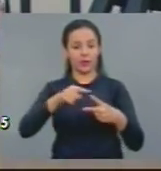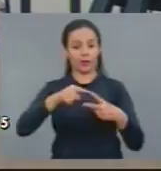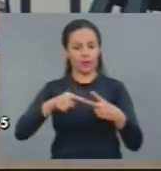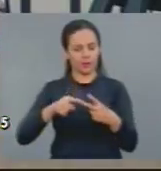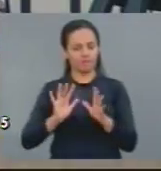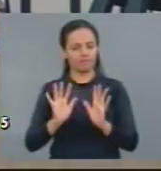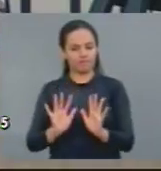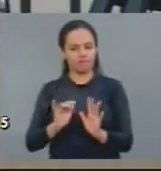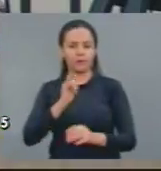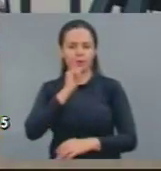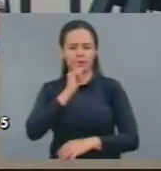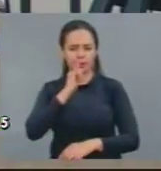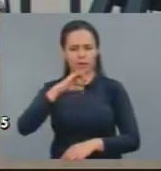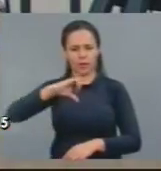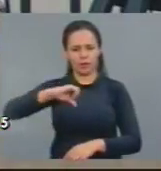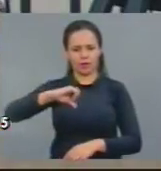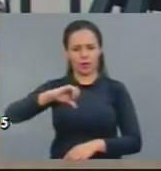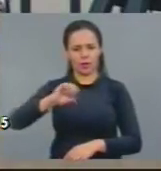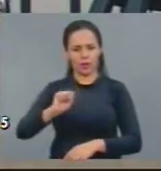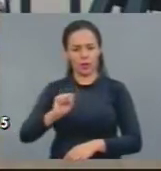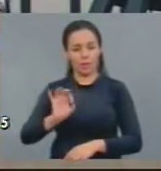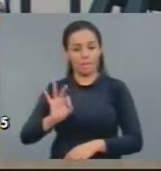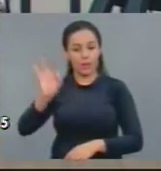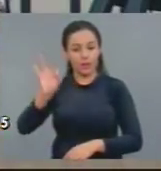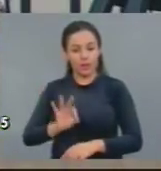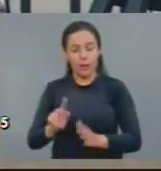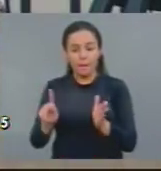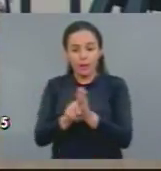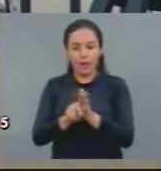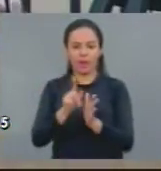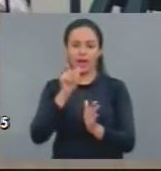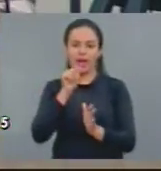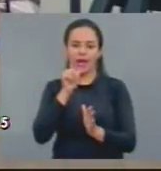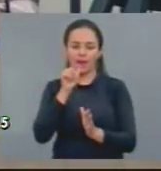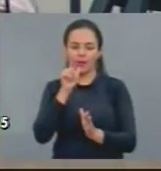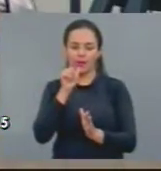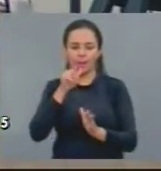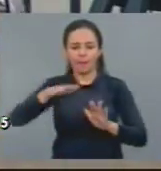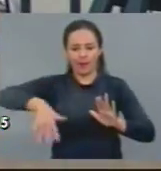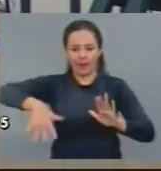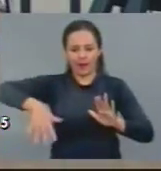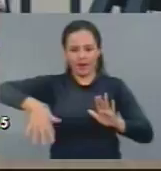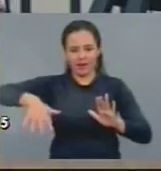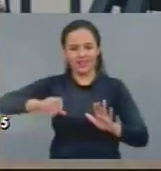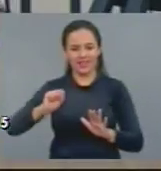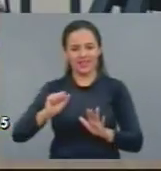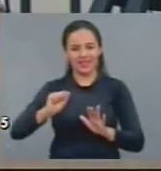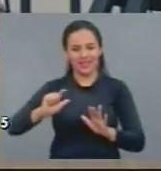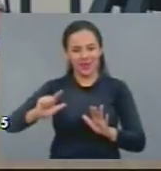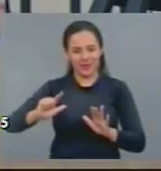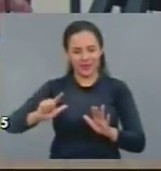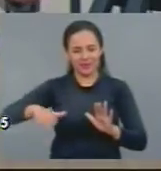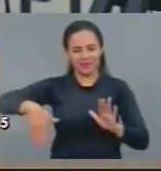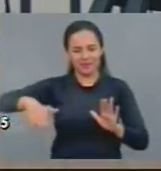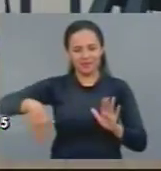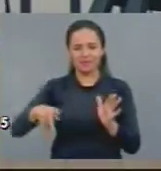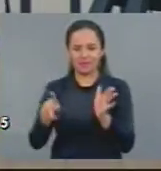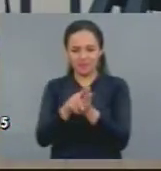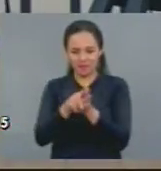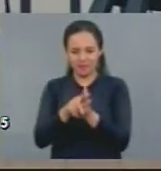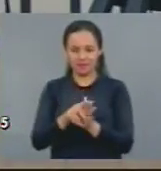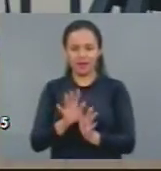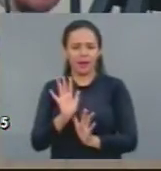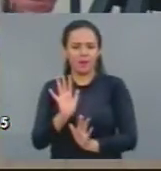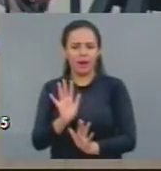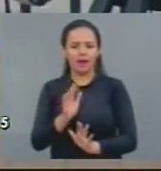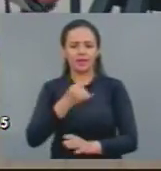% é água salgada, certo? Inclusive, o deputado João Jaime é produtor de camarão. Aí,